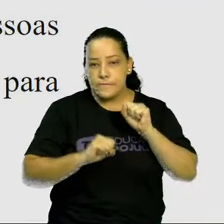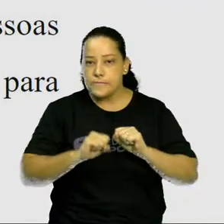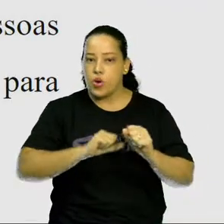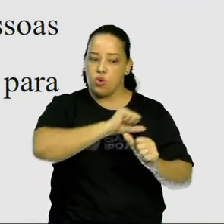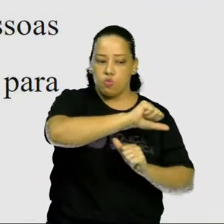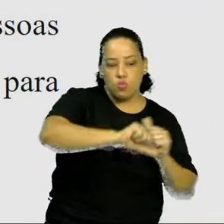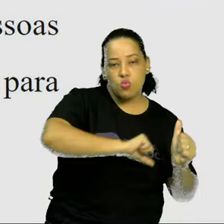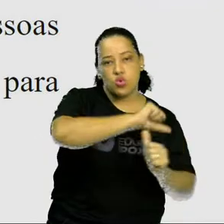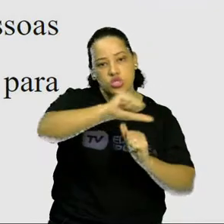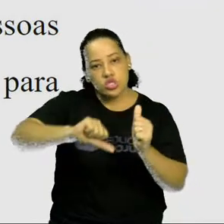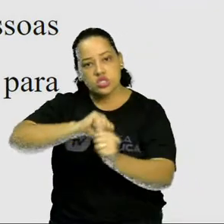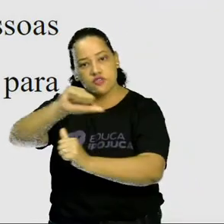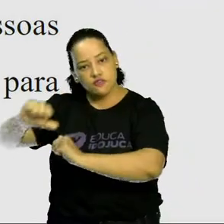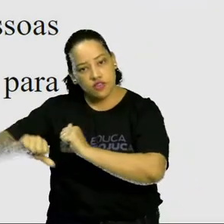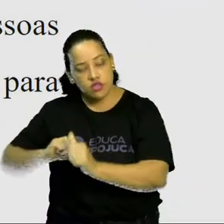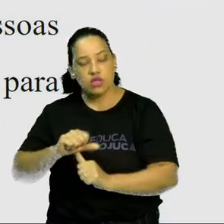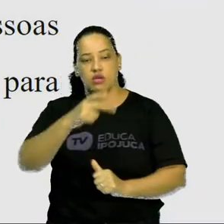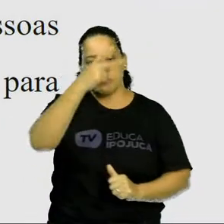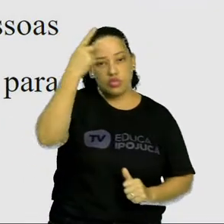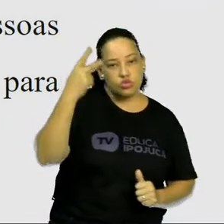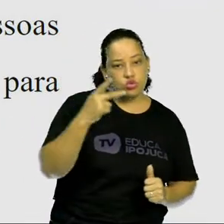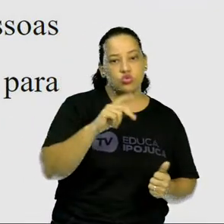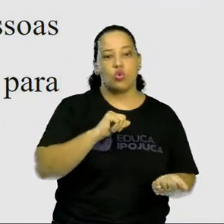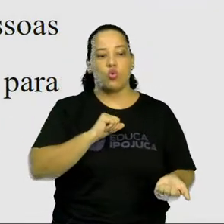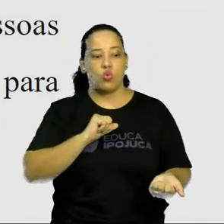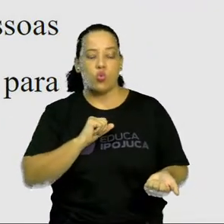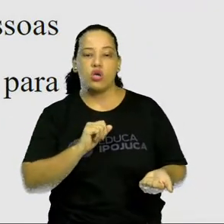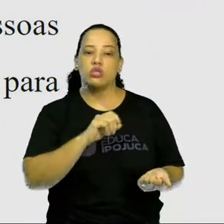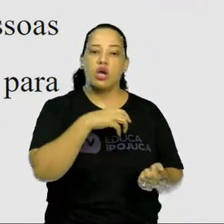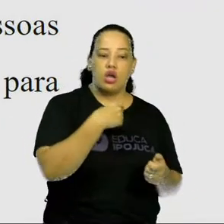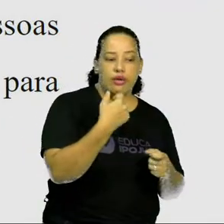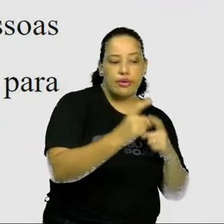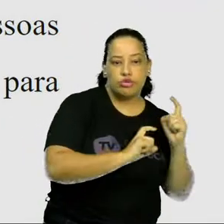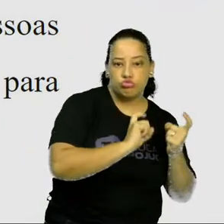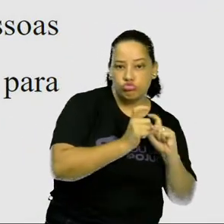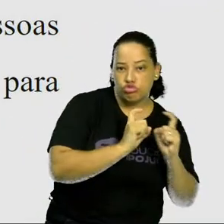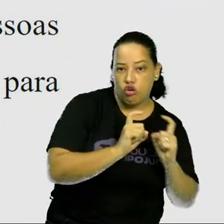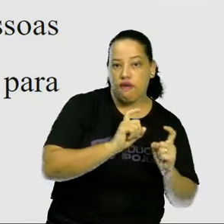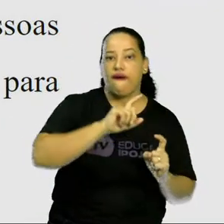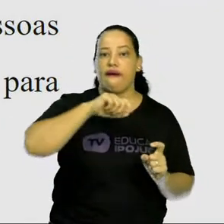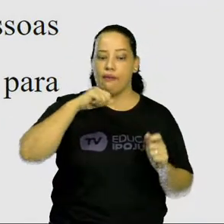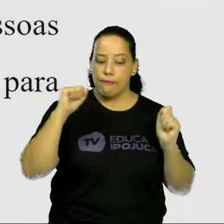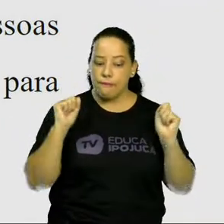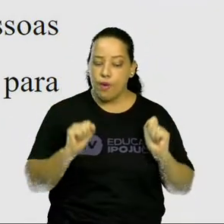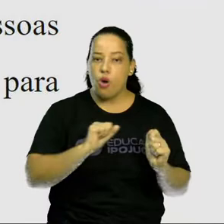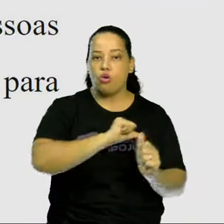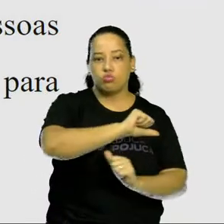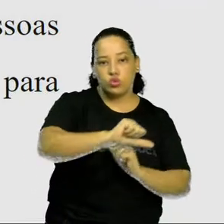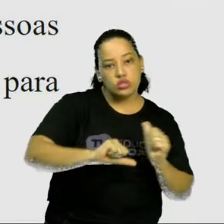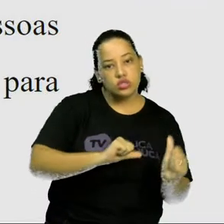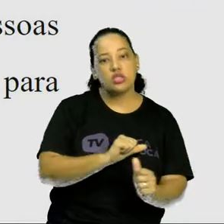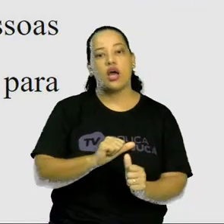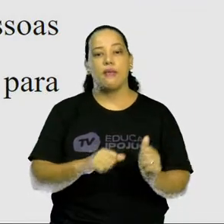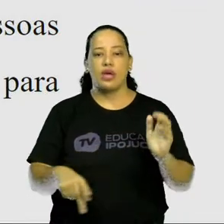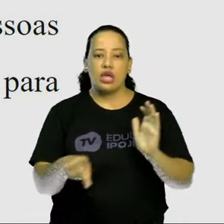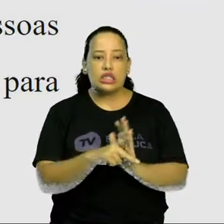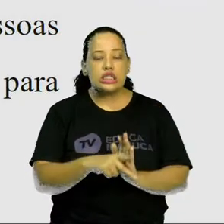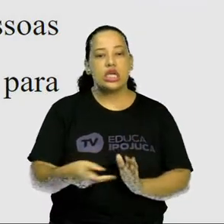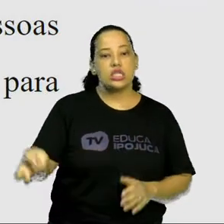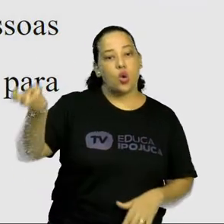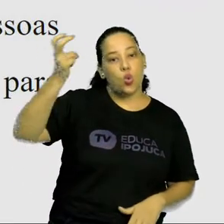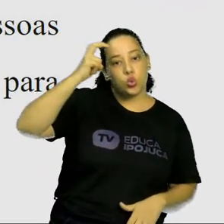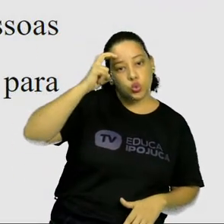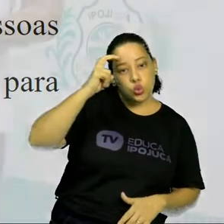decididos pelos próprios jogadores e que vão possuir, então, regras flexíveis. Fazem parte da cultura e são criados pelas